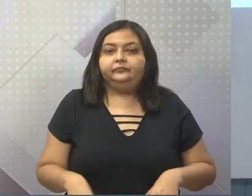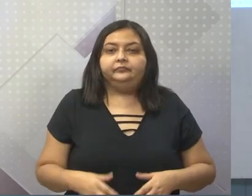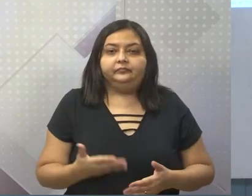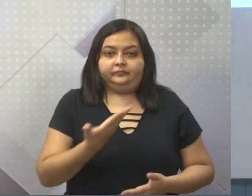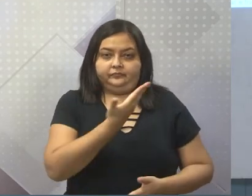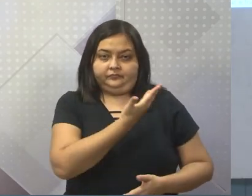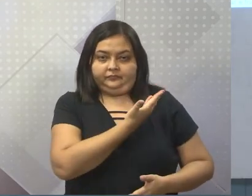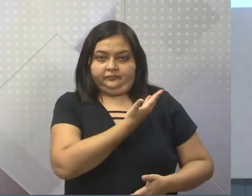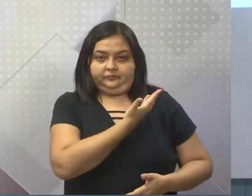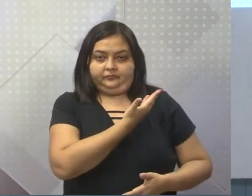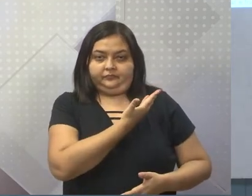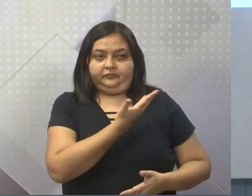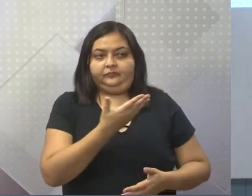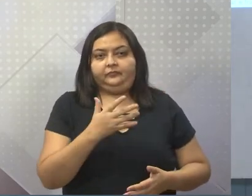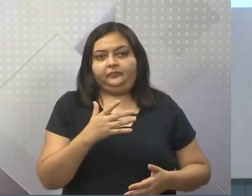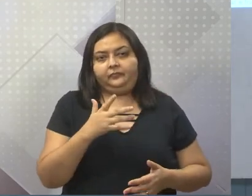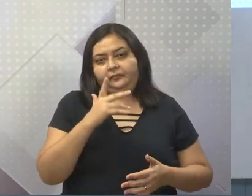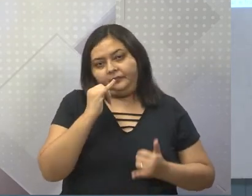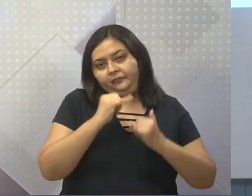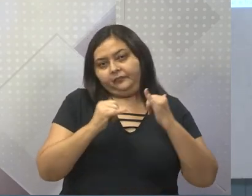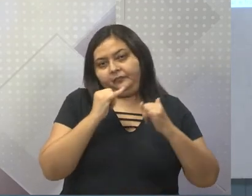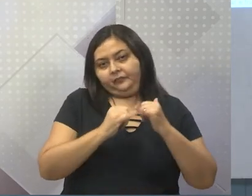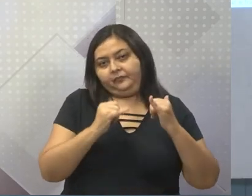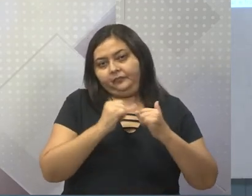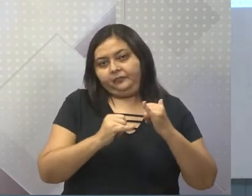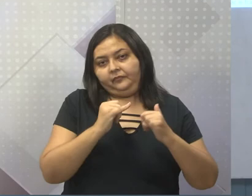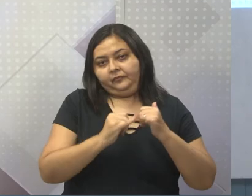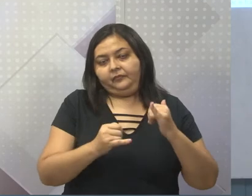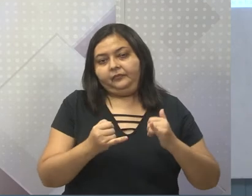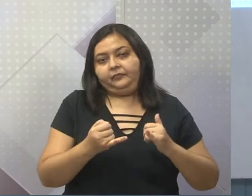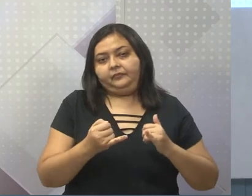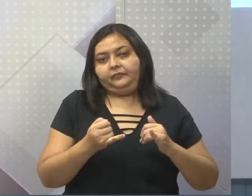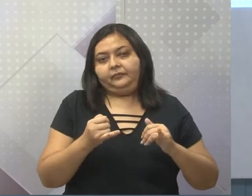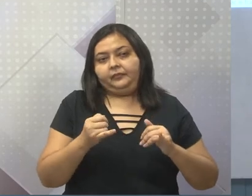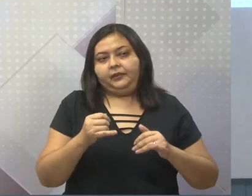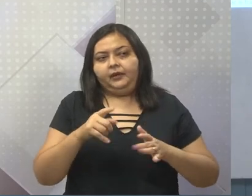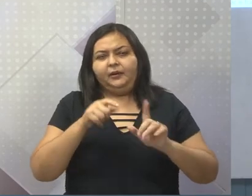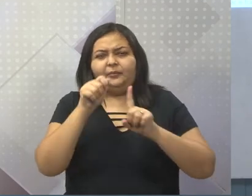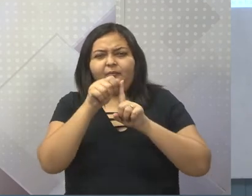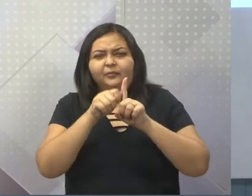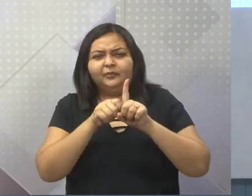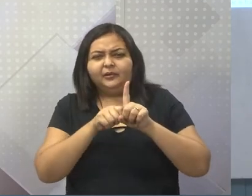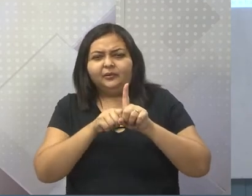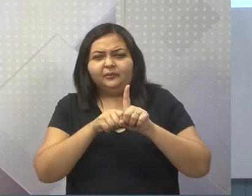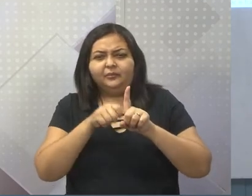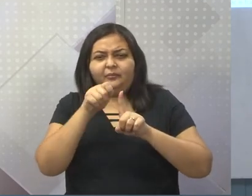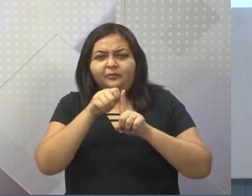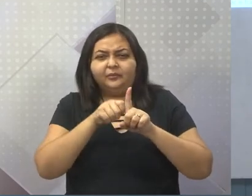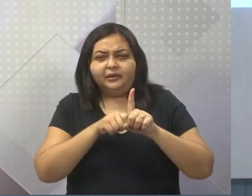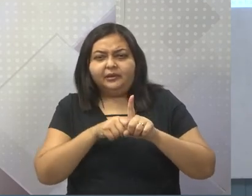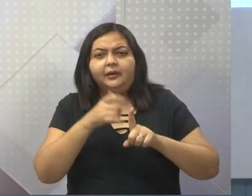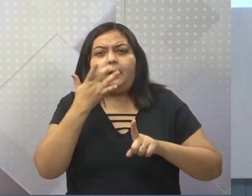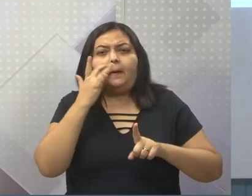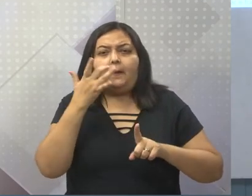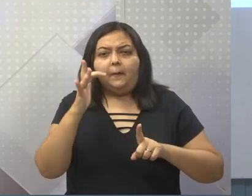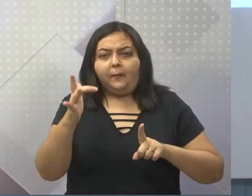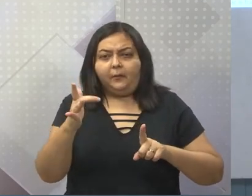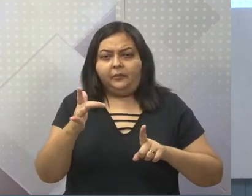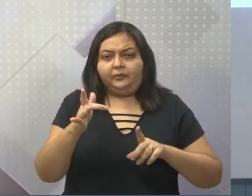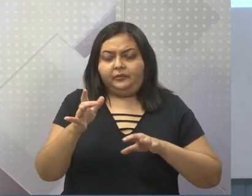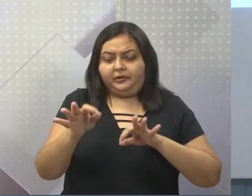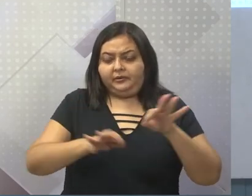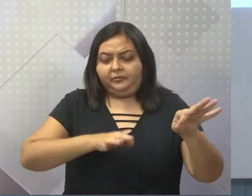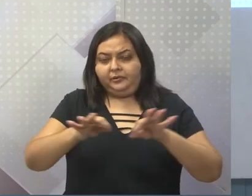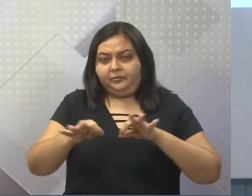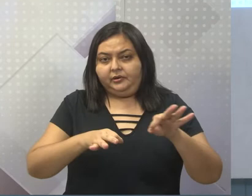tantozinho aqui. Tá vendo esse controle? Ó, passei o mês todinho. Eu consegui a quantidade de ouro. Aí, ele pegou o outro e transformou em